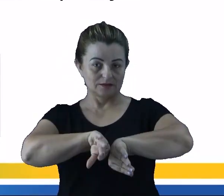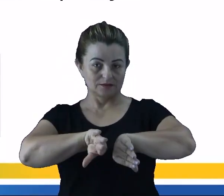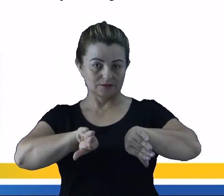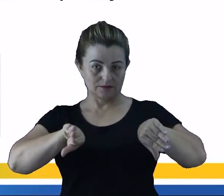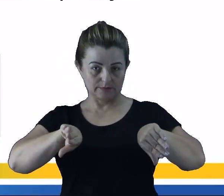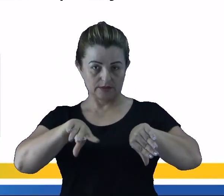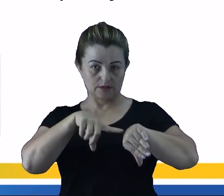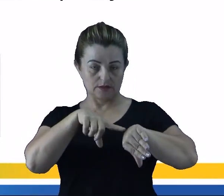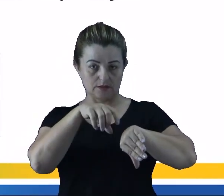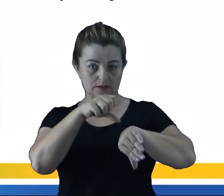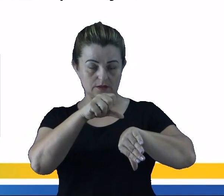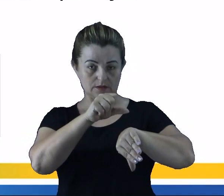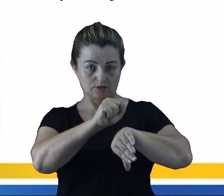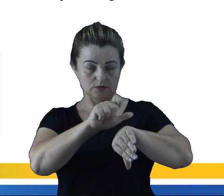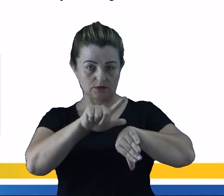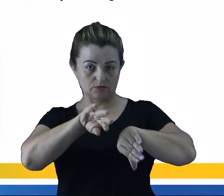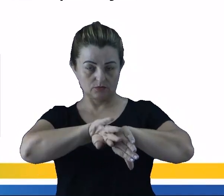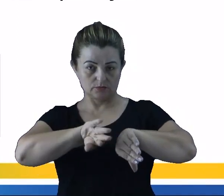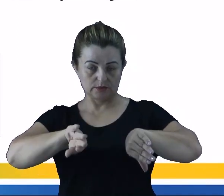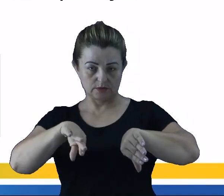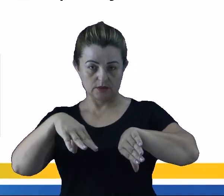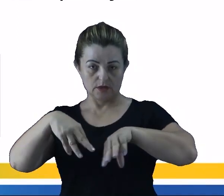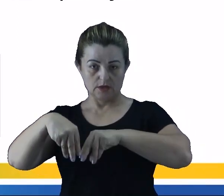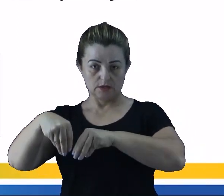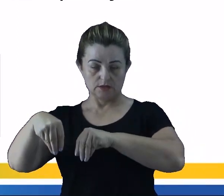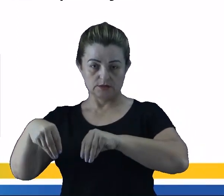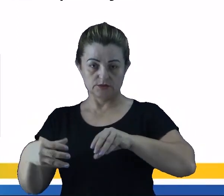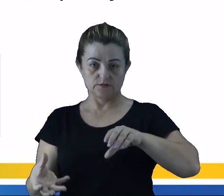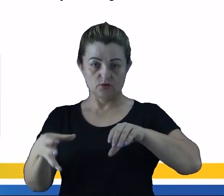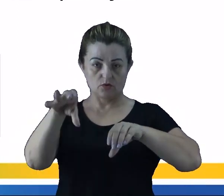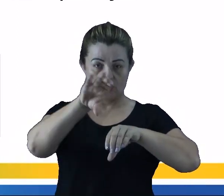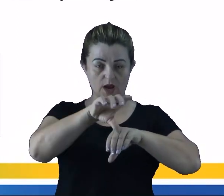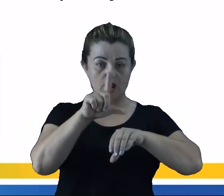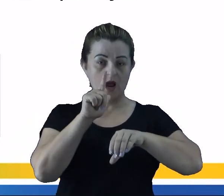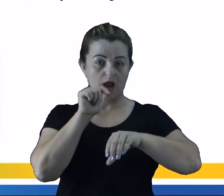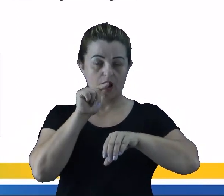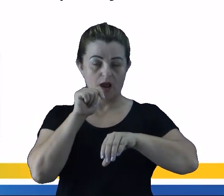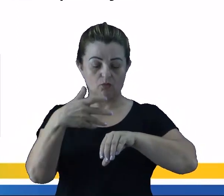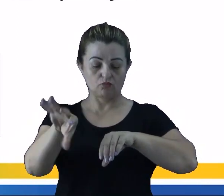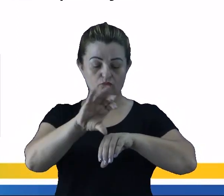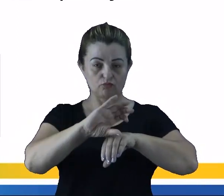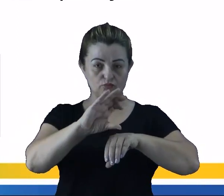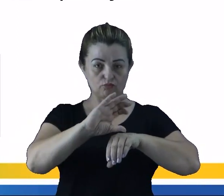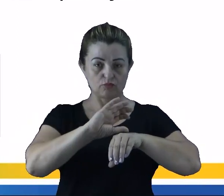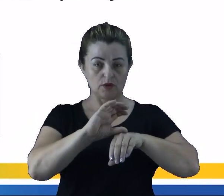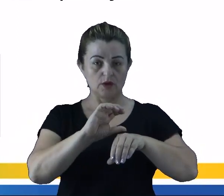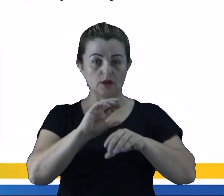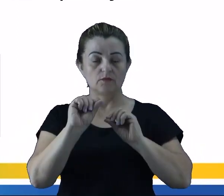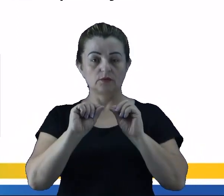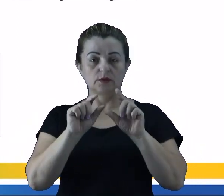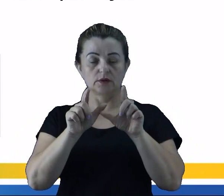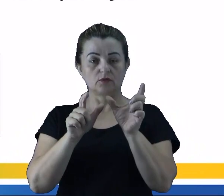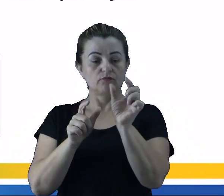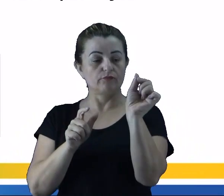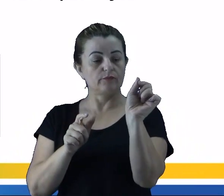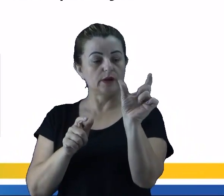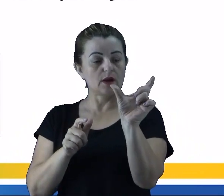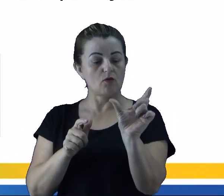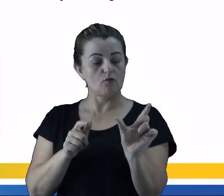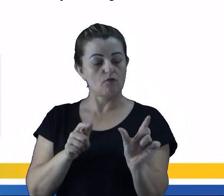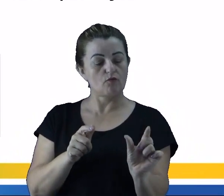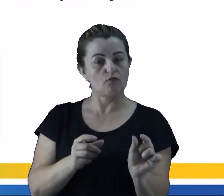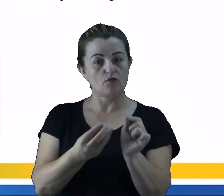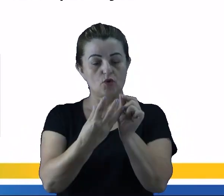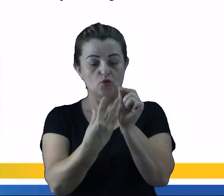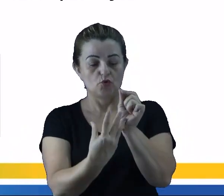essas duas substâncias. Então, a gente vai adicionar a água na areia e depois a gente vai passar pelo processo de filtração. Então, a vai pegar um filtro,